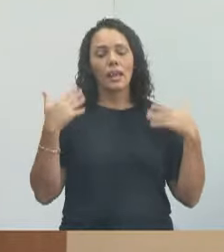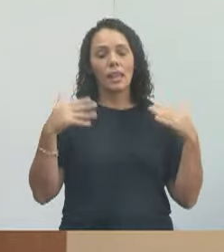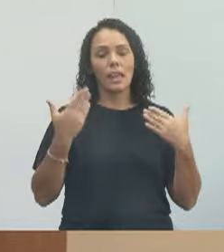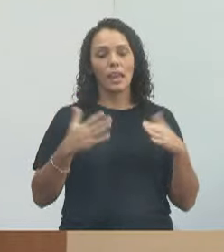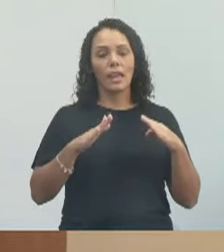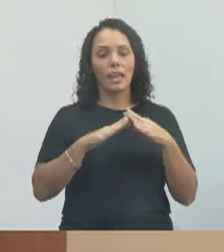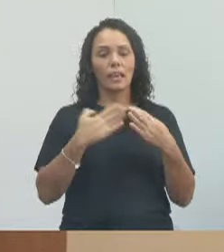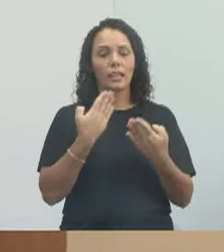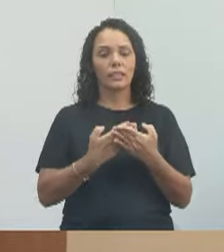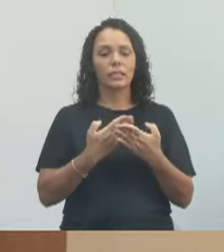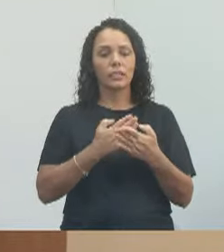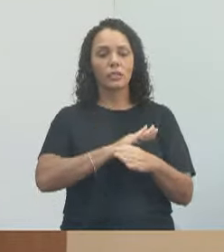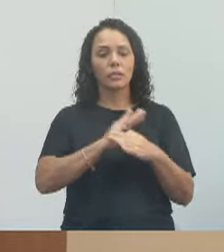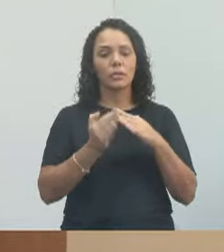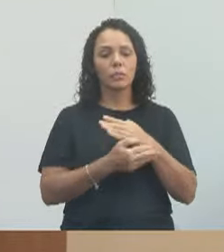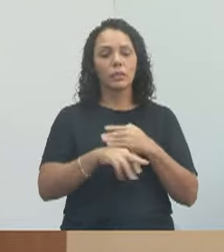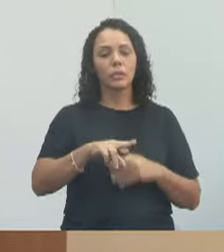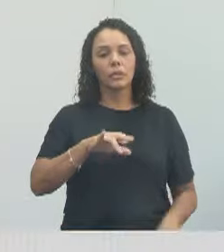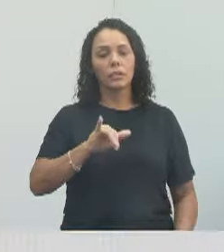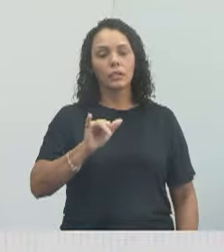vereadoras,